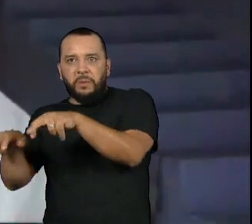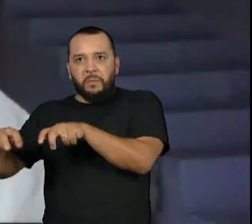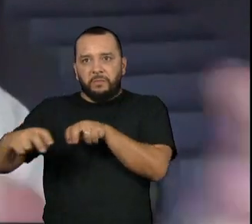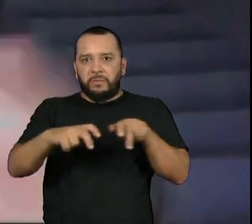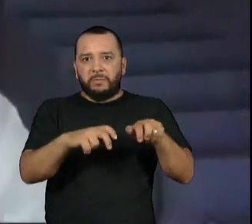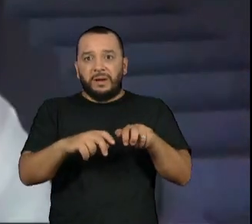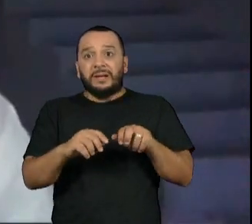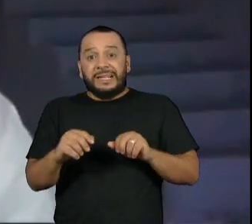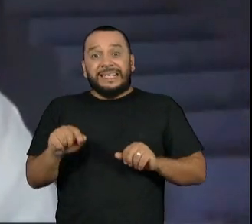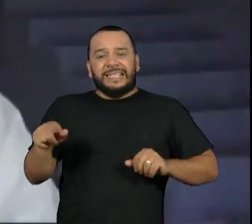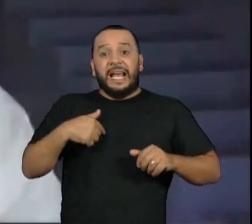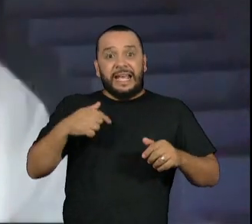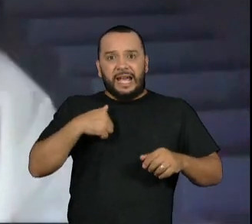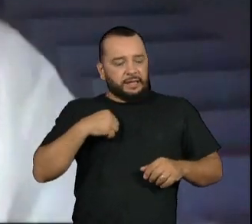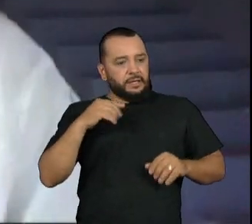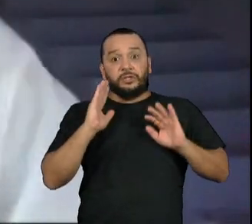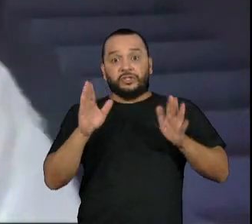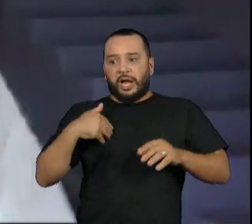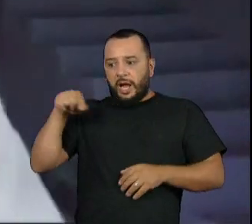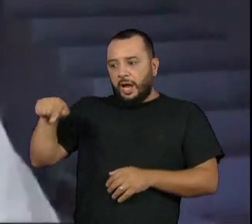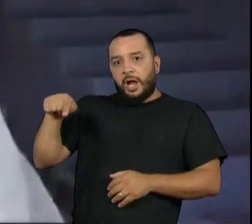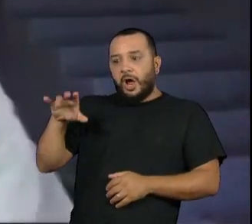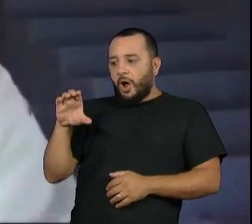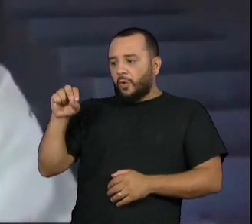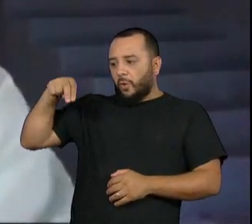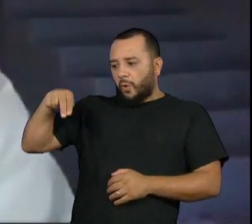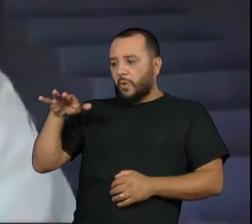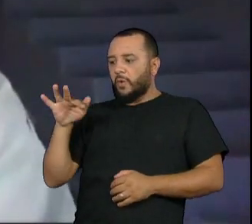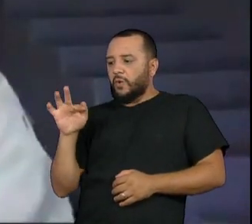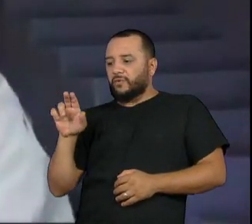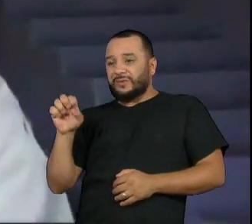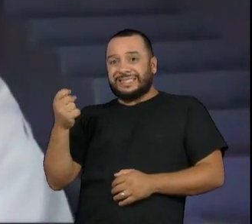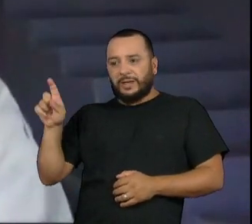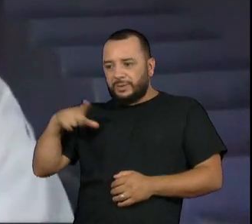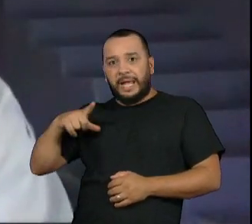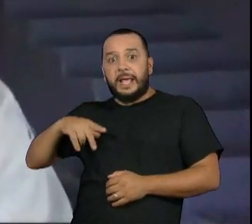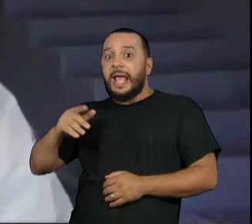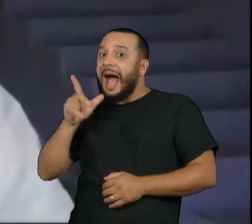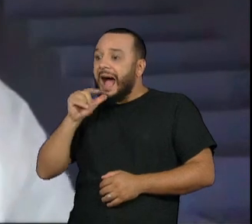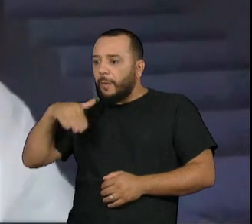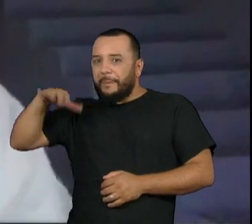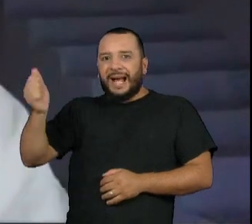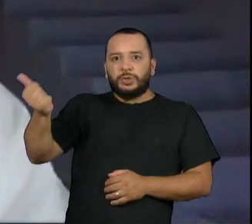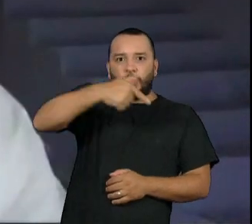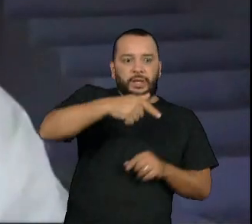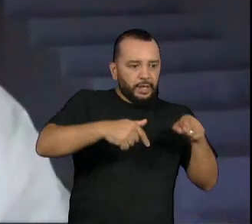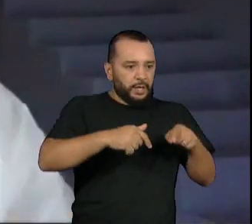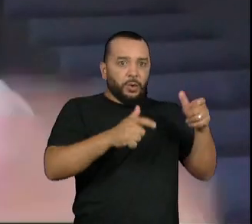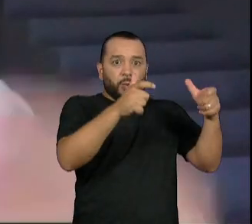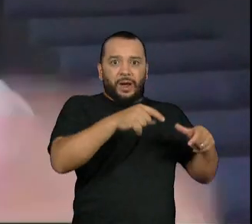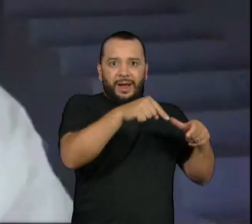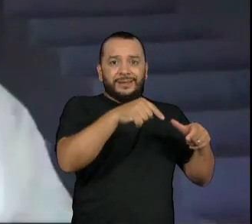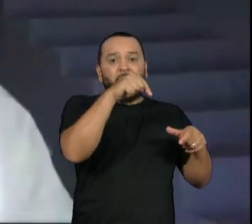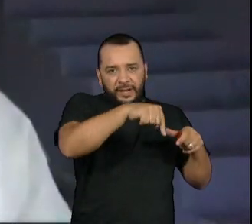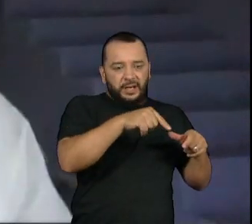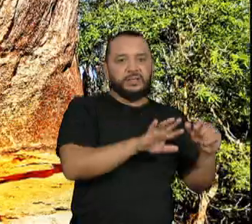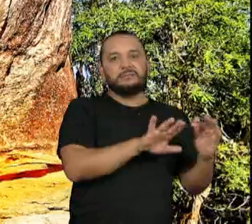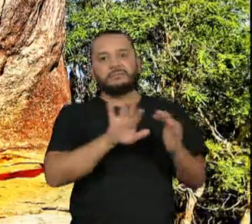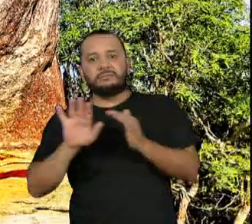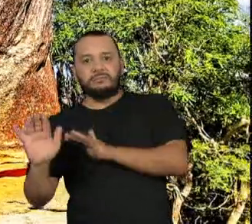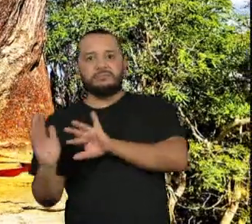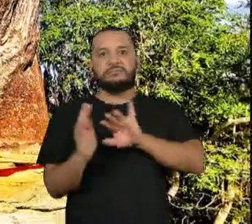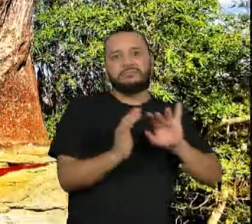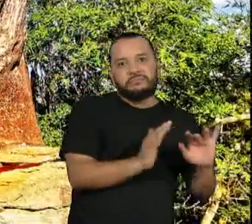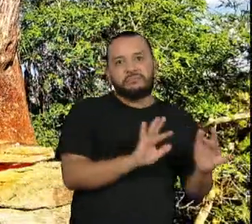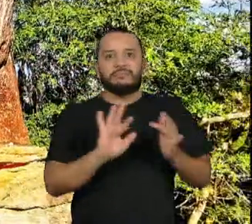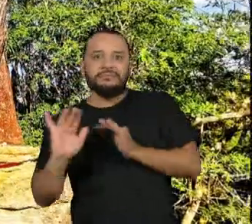tem mais água do que na época da seca na Serra da Capivara. Então os bichos migravam e vice-versa.